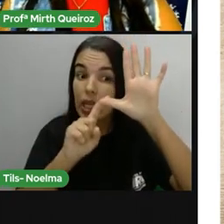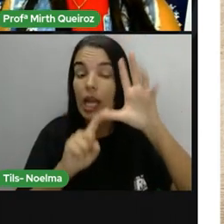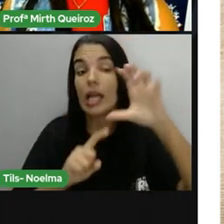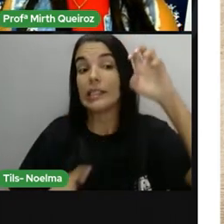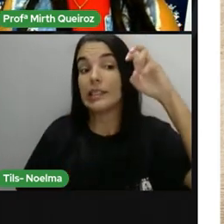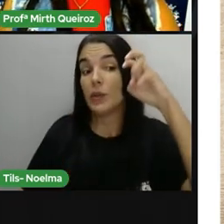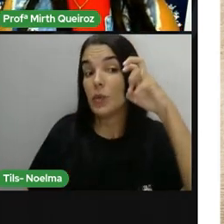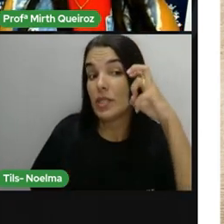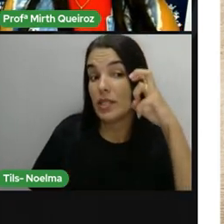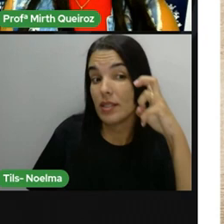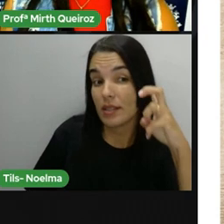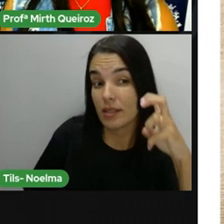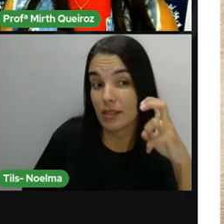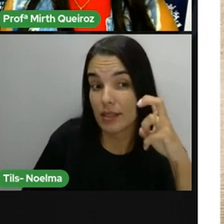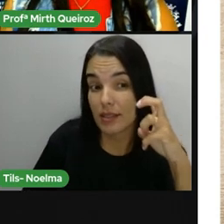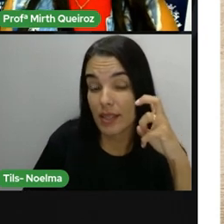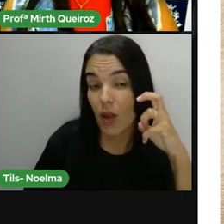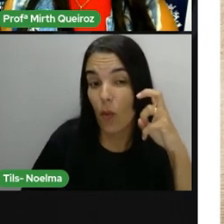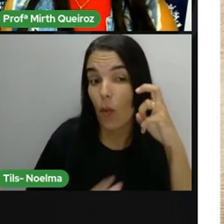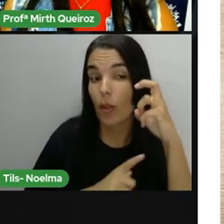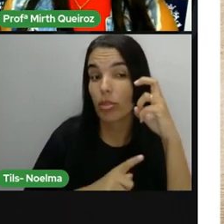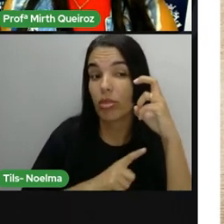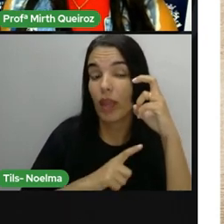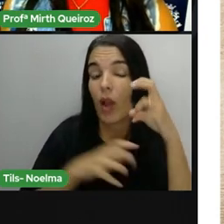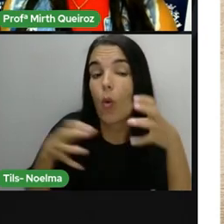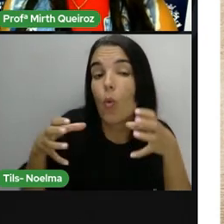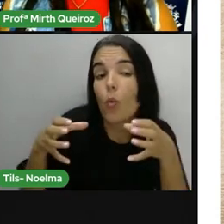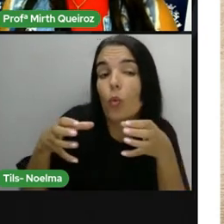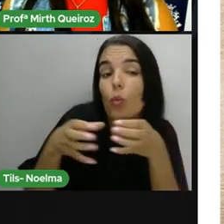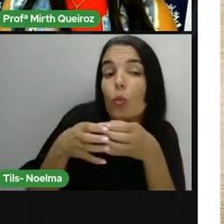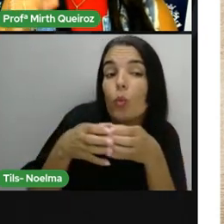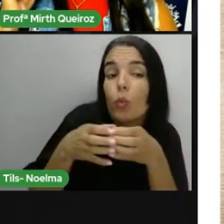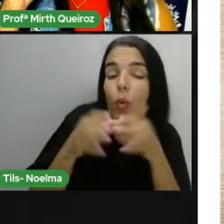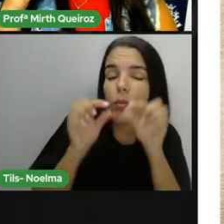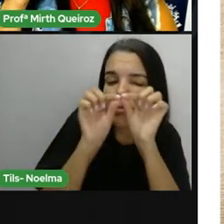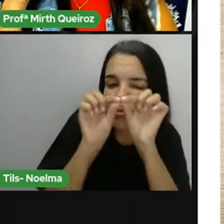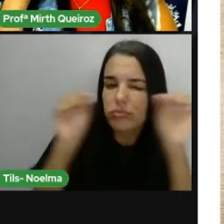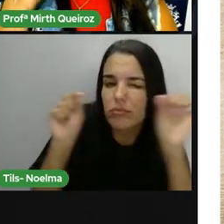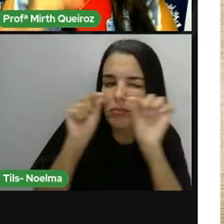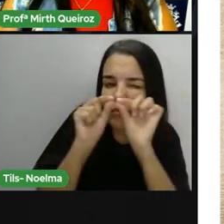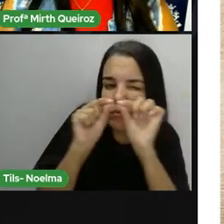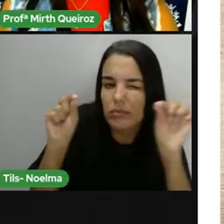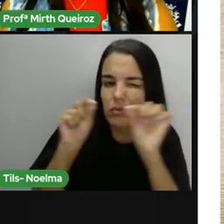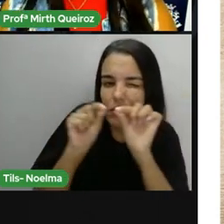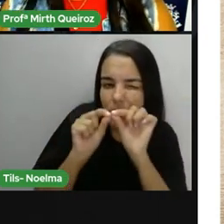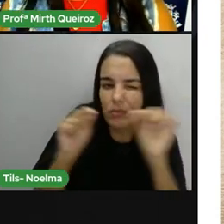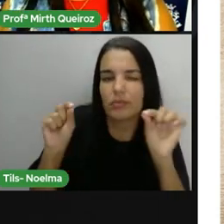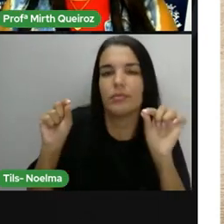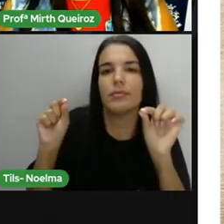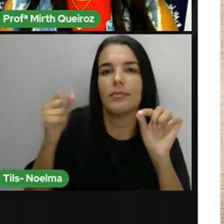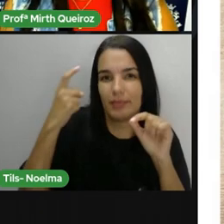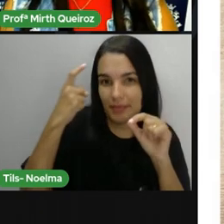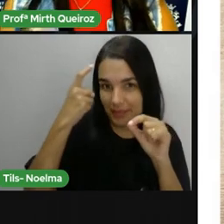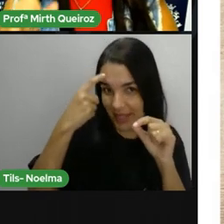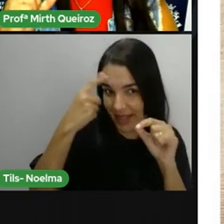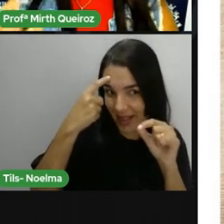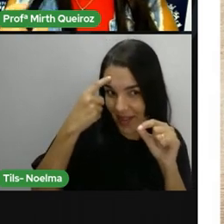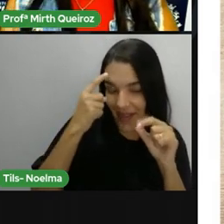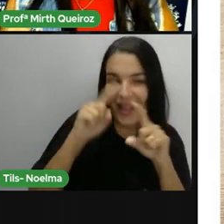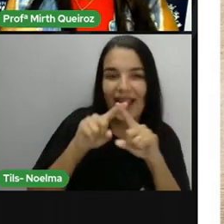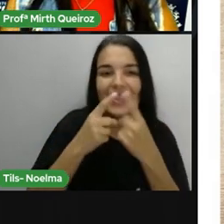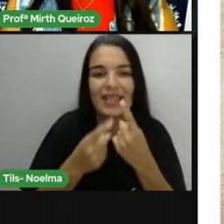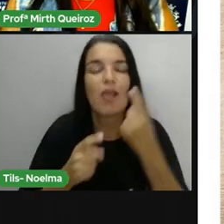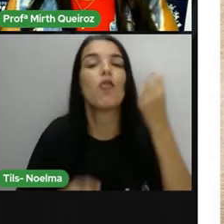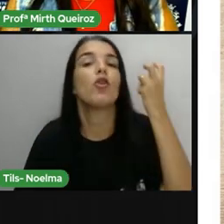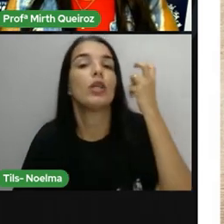Por que cinco, Pró? Porque estrofe é cada conjunto aí de versos, né? Então, cada